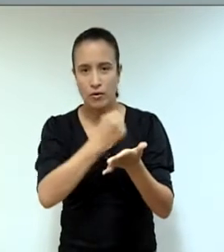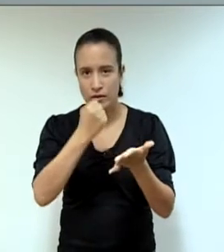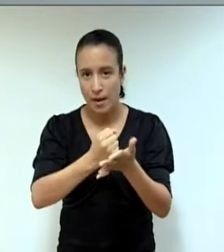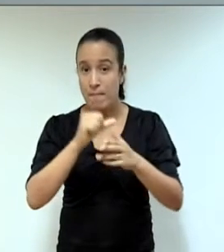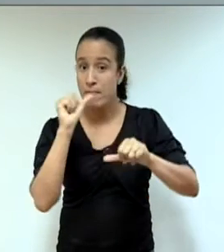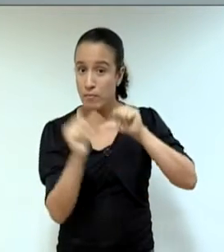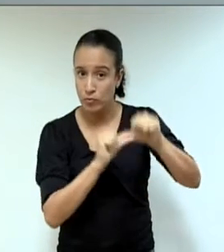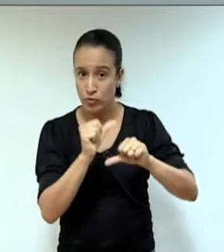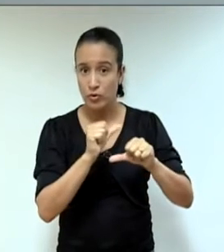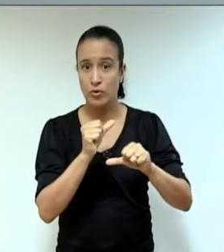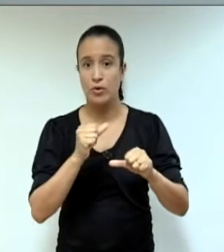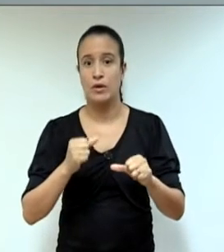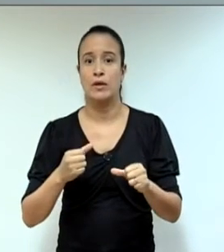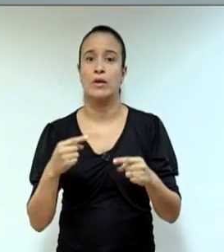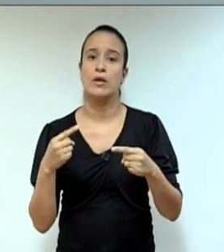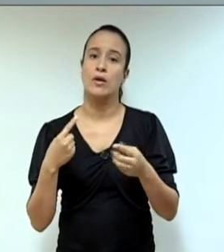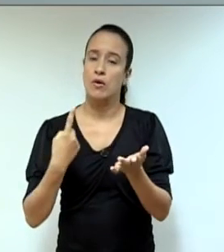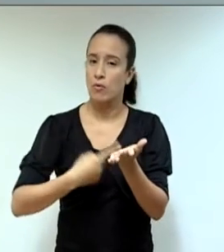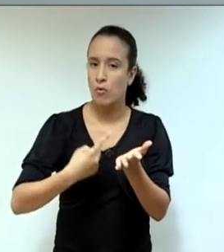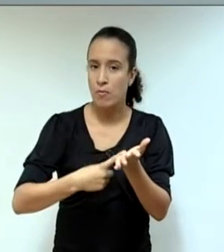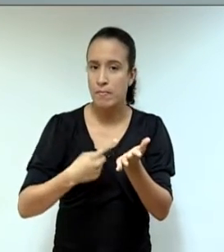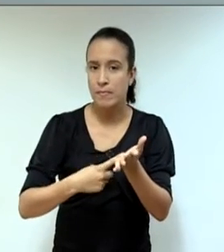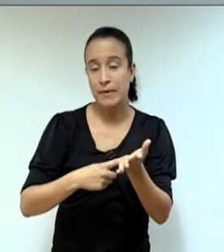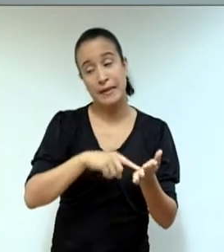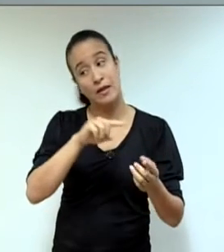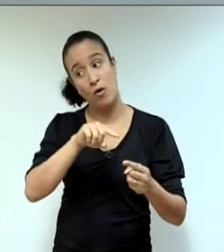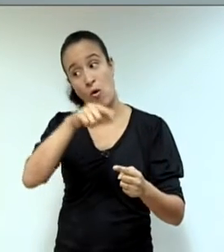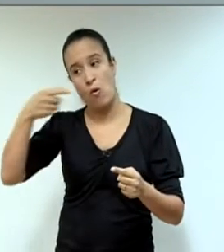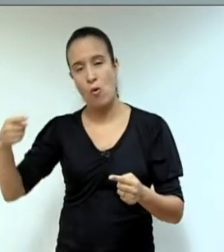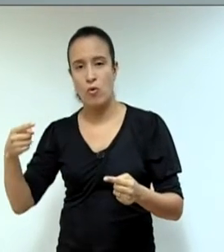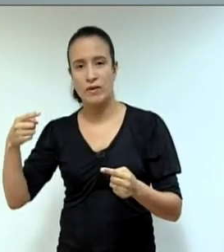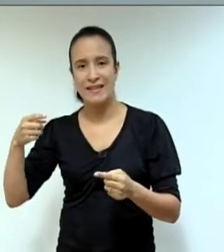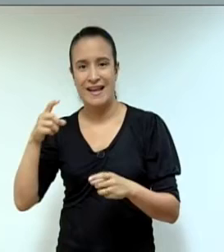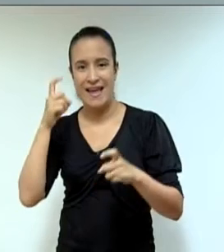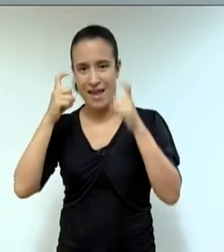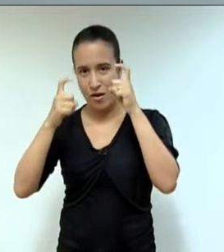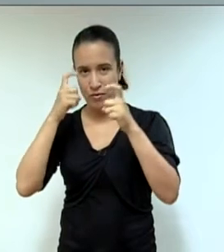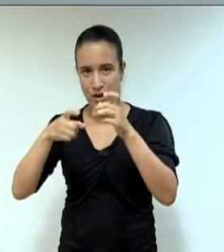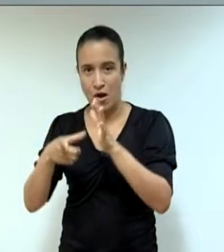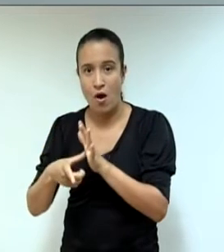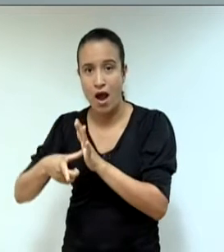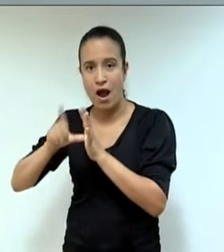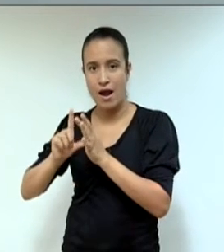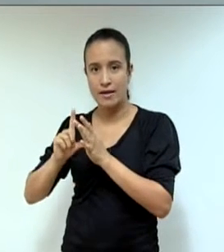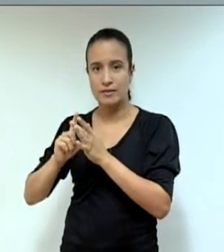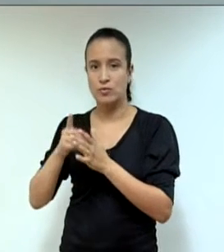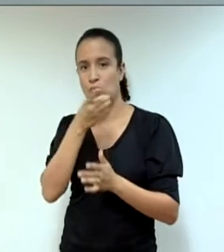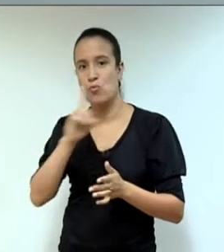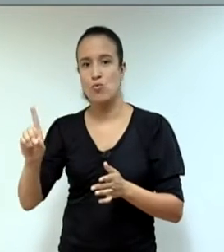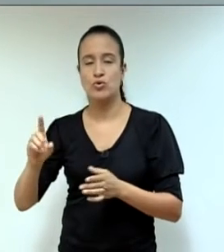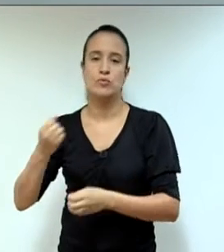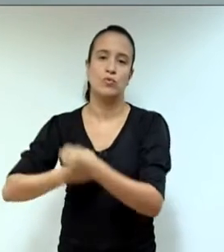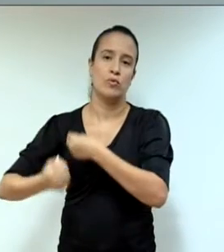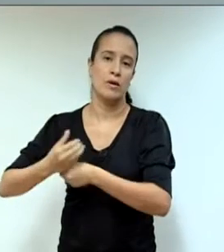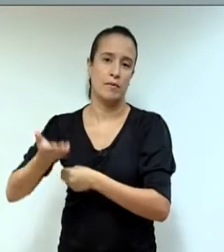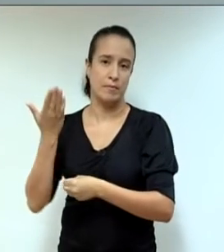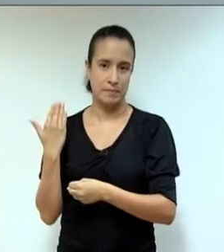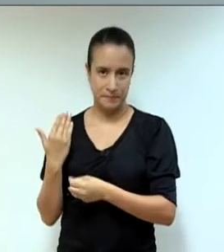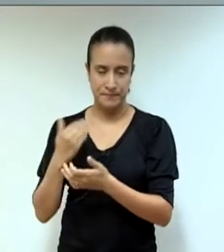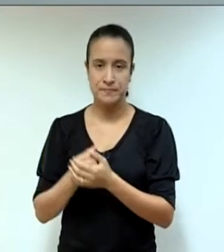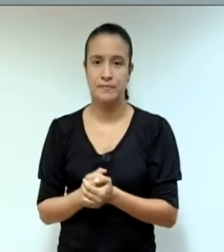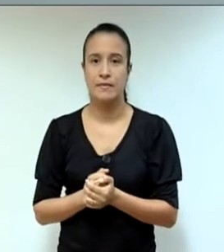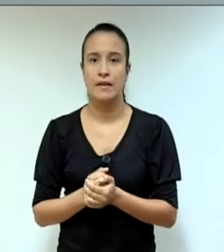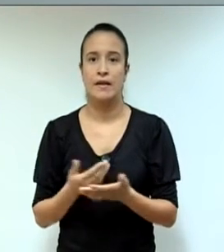Municipal, rejetado na última sessão do ano. Com a aprovação da reforma administrativa, estaremos praticamente extinguindo a